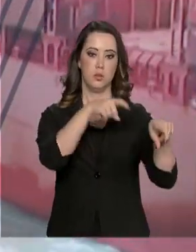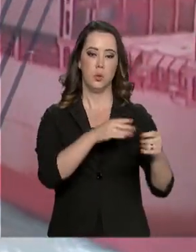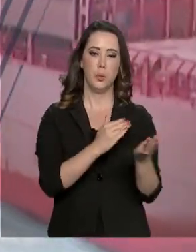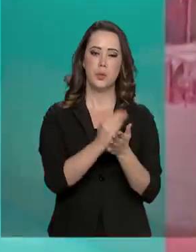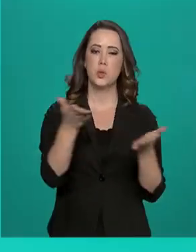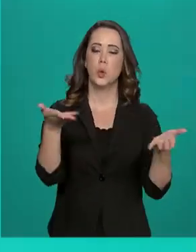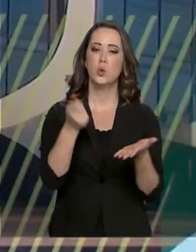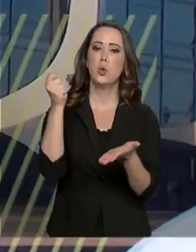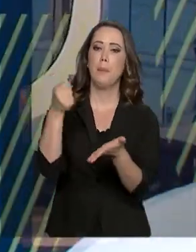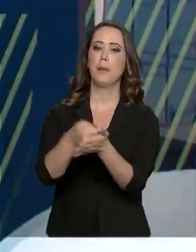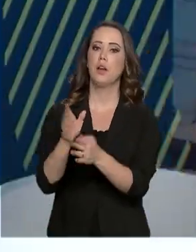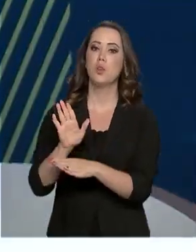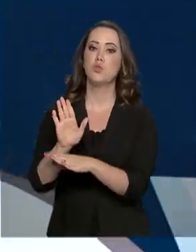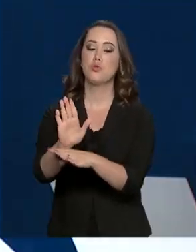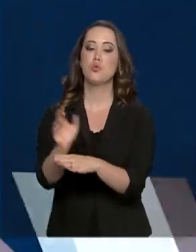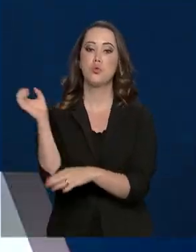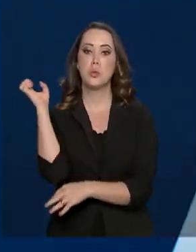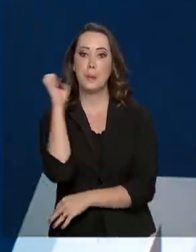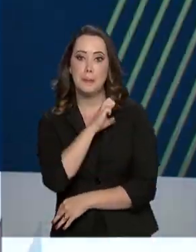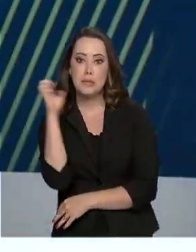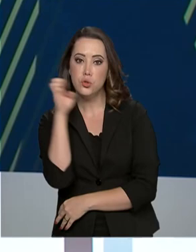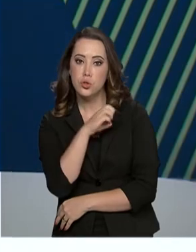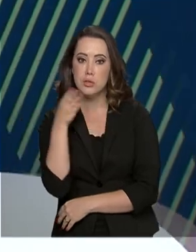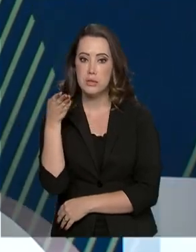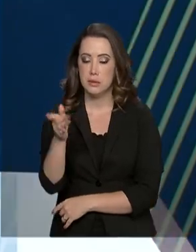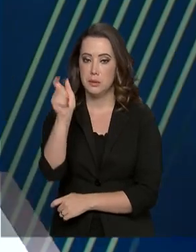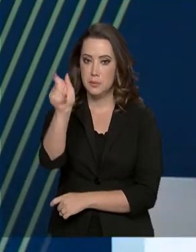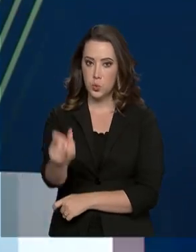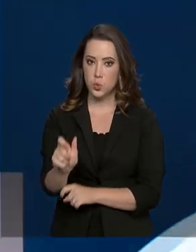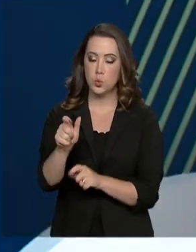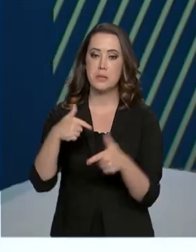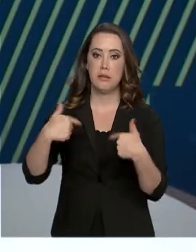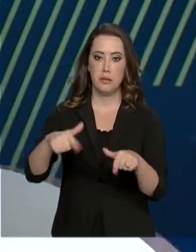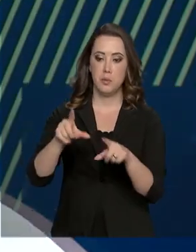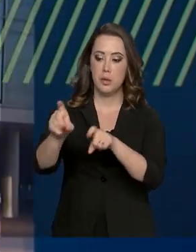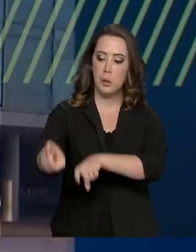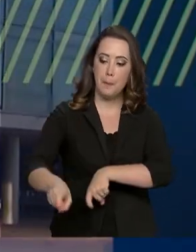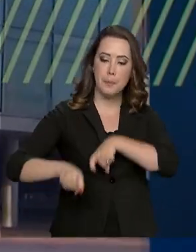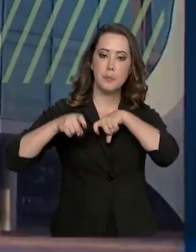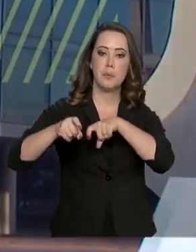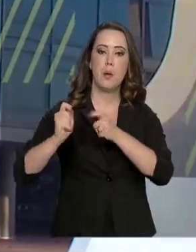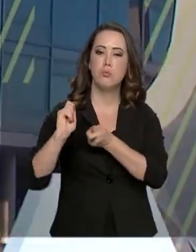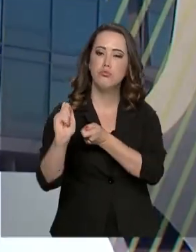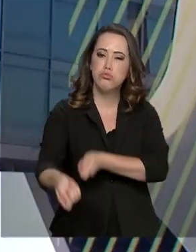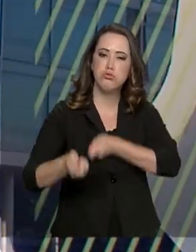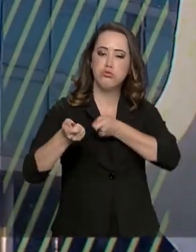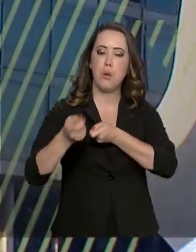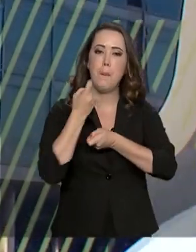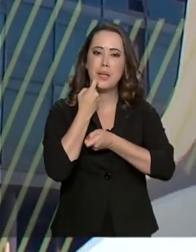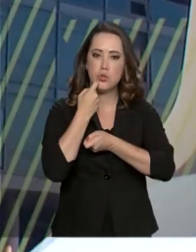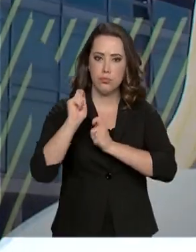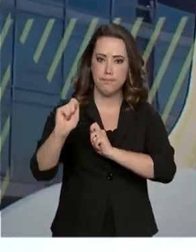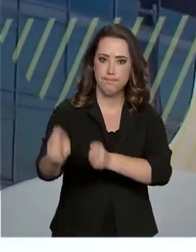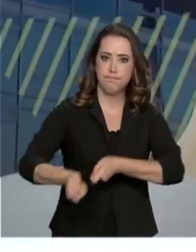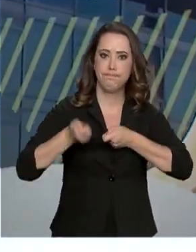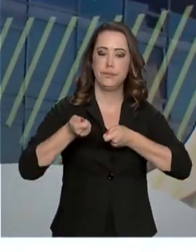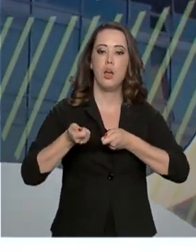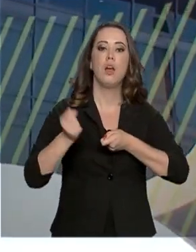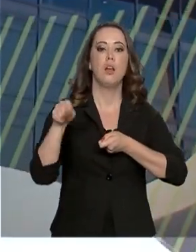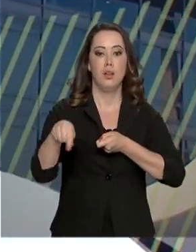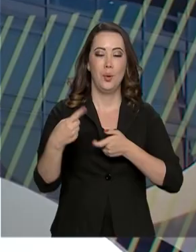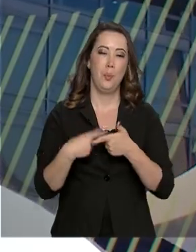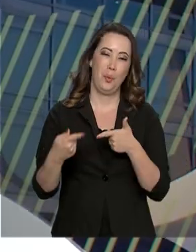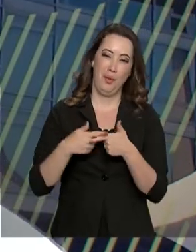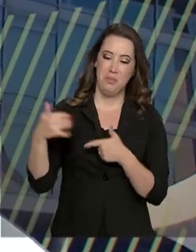começou hoje a pagar o auxílio emergencial para os pescadores artesanais de municípios afetados pelo derralamento de óleo no